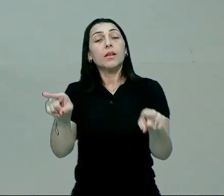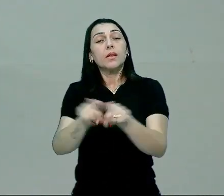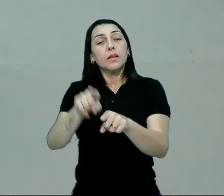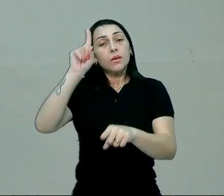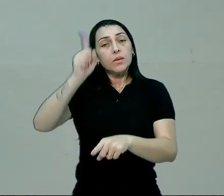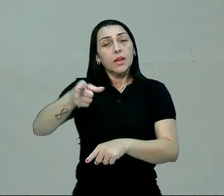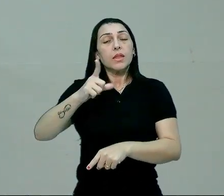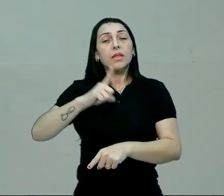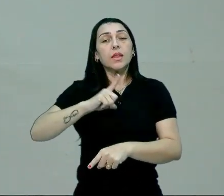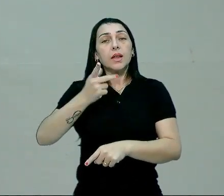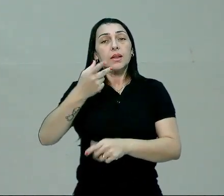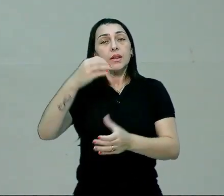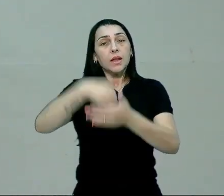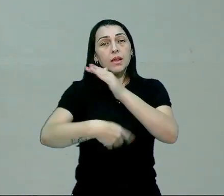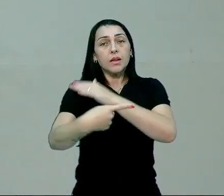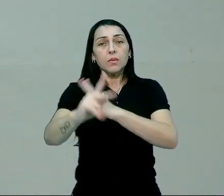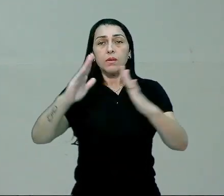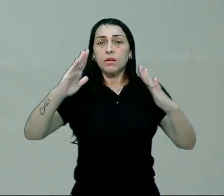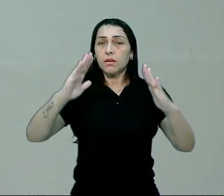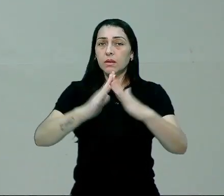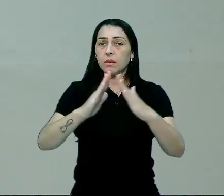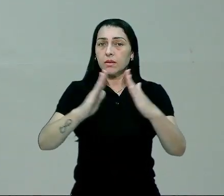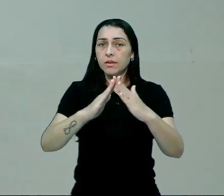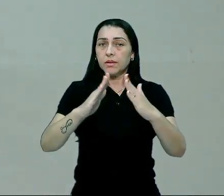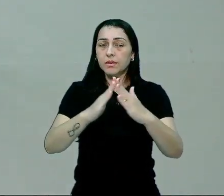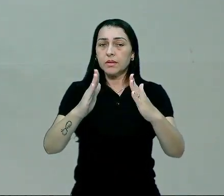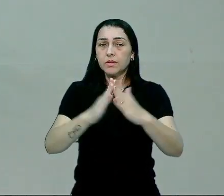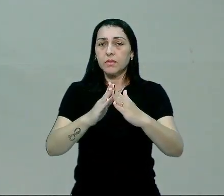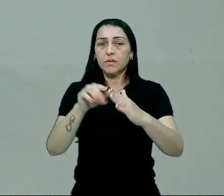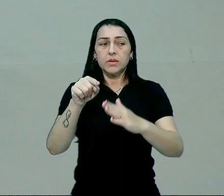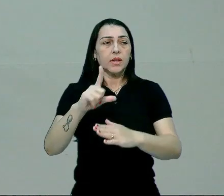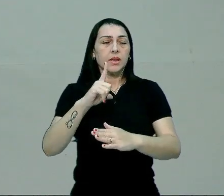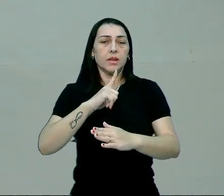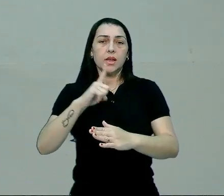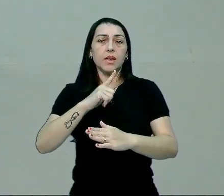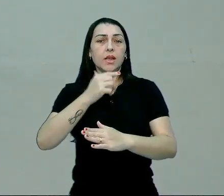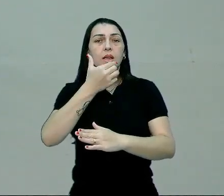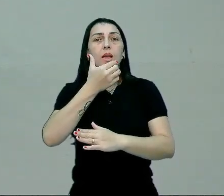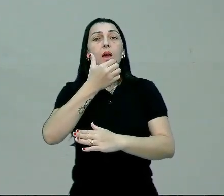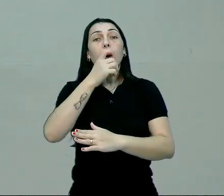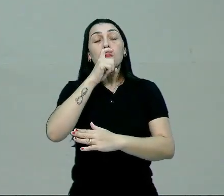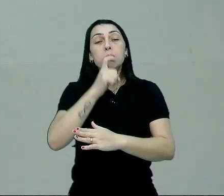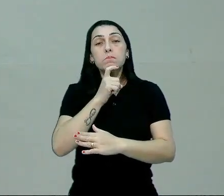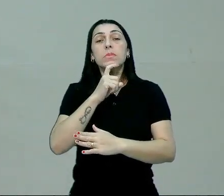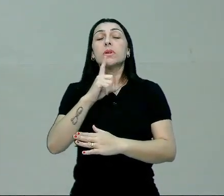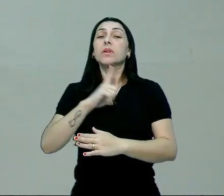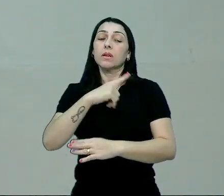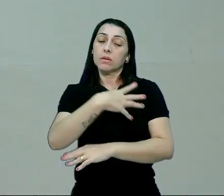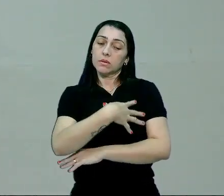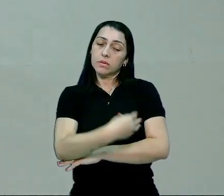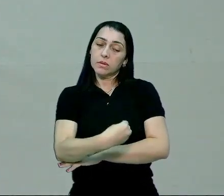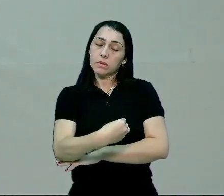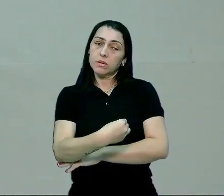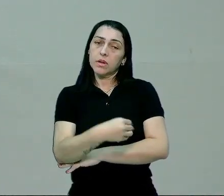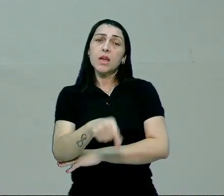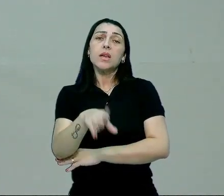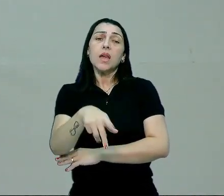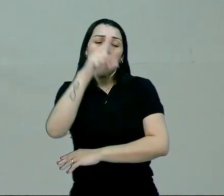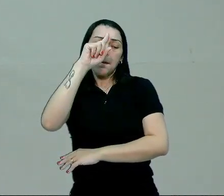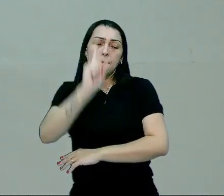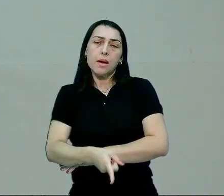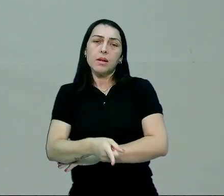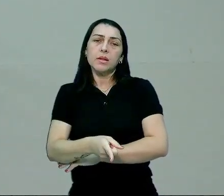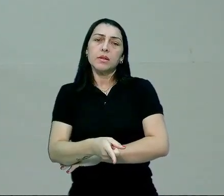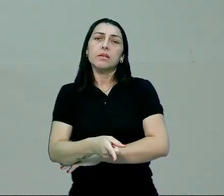dominação que existe dentro da sua casa. Você tem lá os pais e você tem os filhos. Quem é que